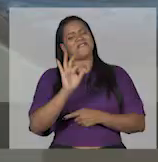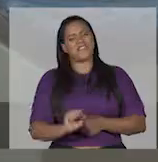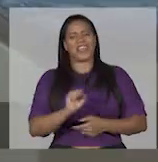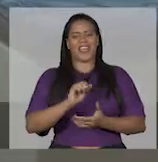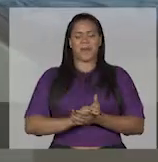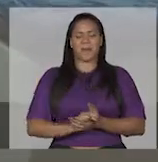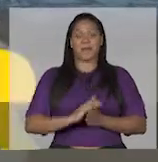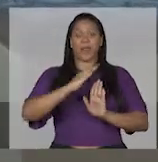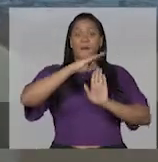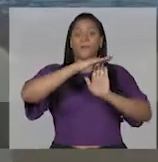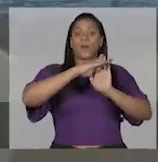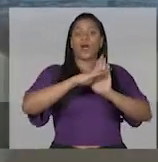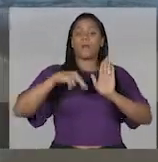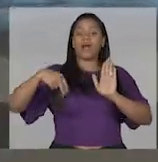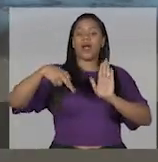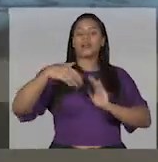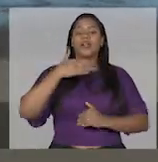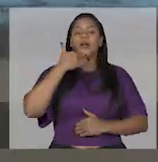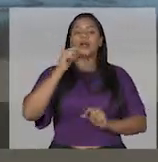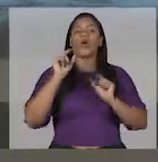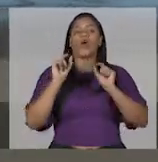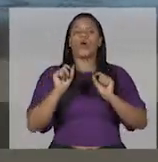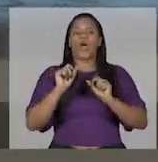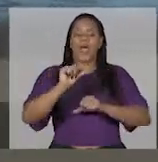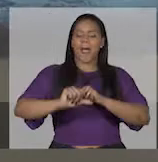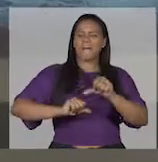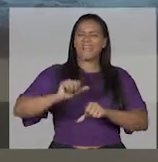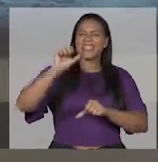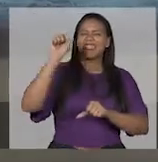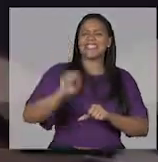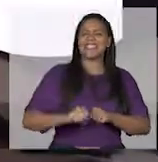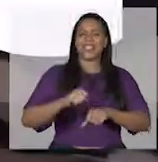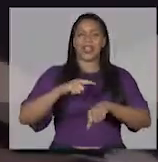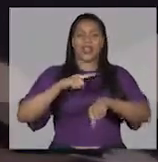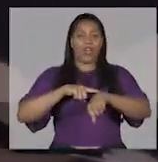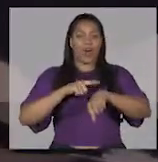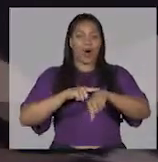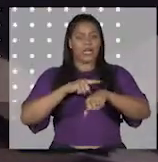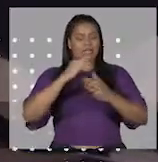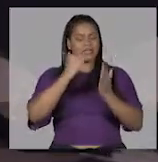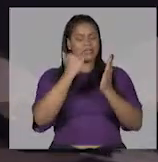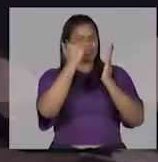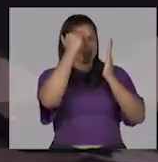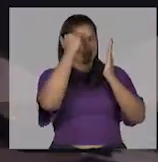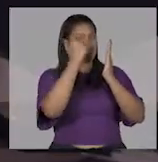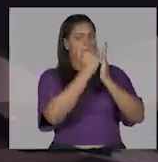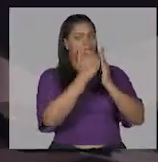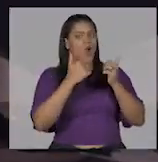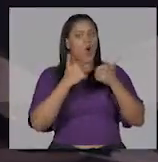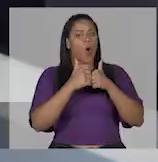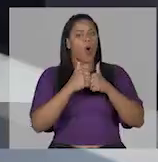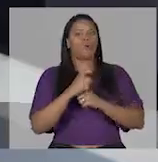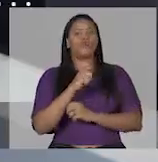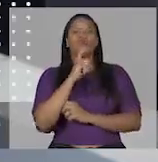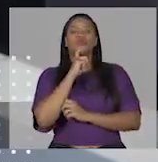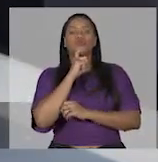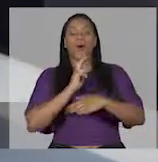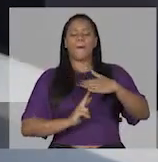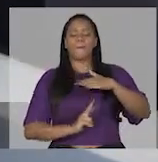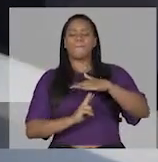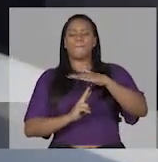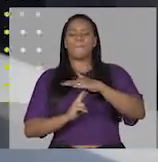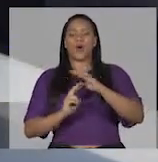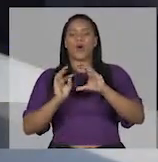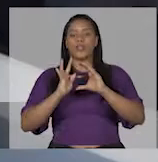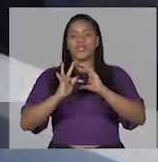aqui em Feira Programa Andar Melhor Isso é mudança Únibus cumprindo o horário e com ar-condicionado Pontos